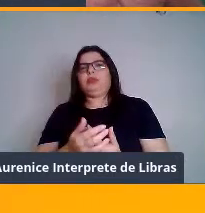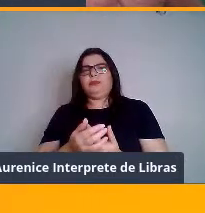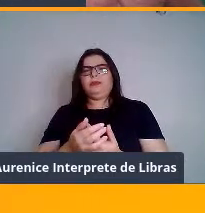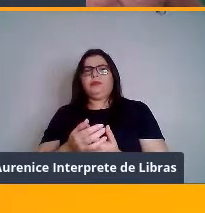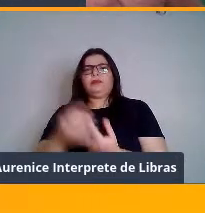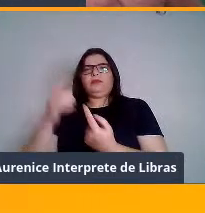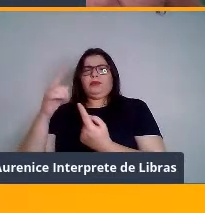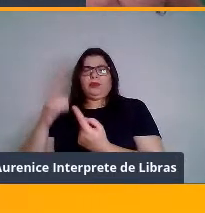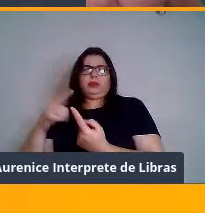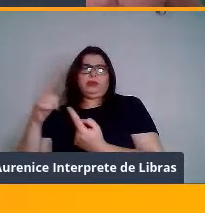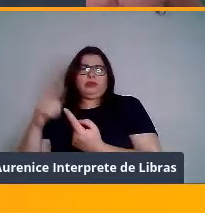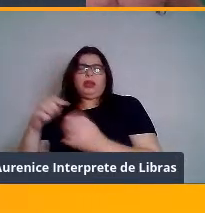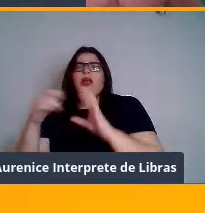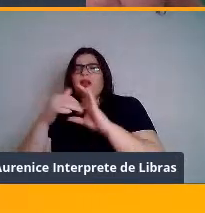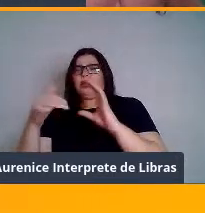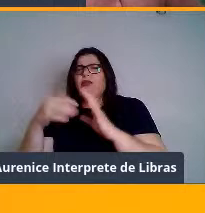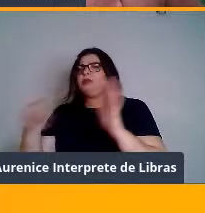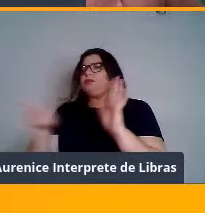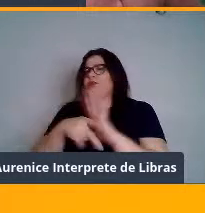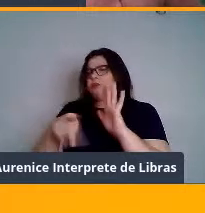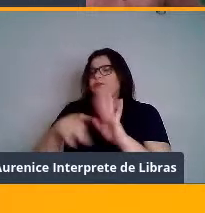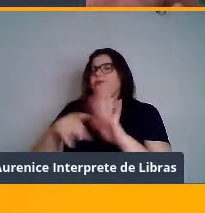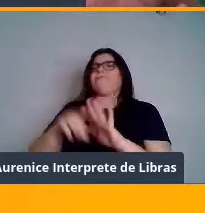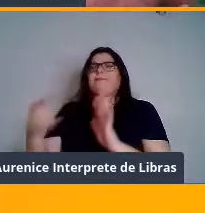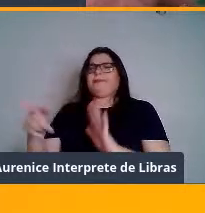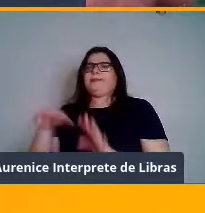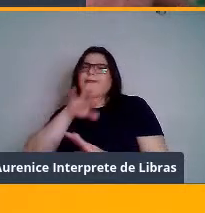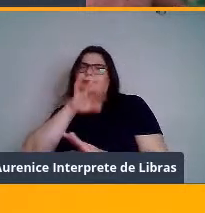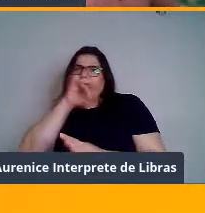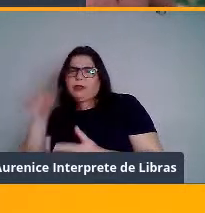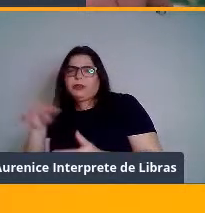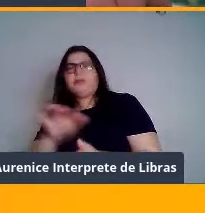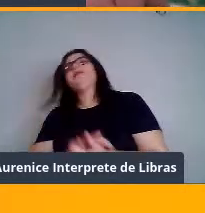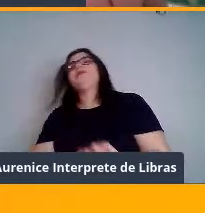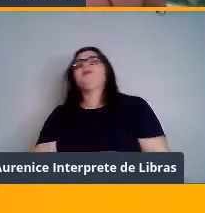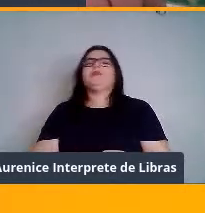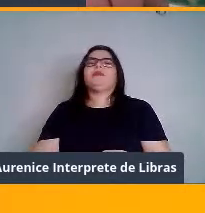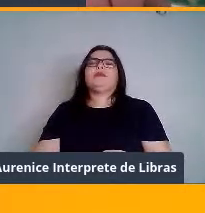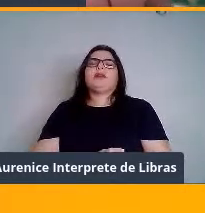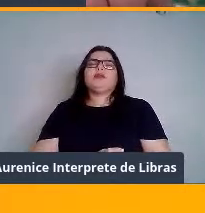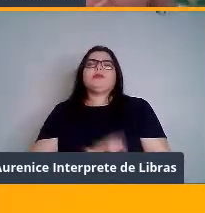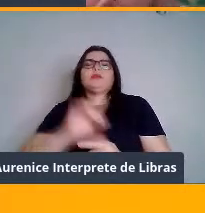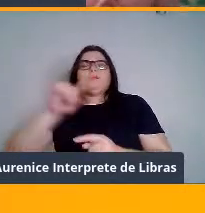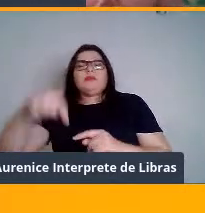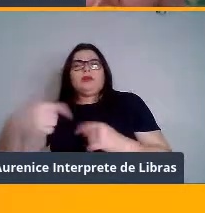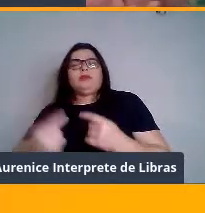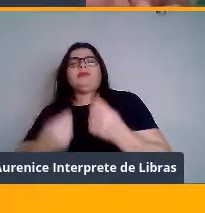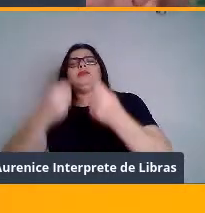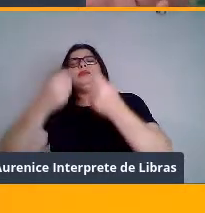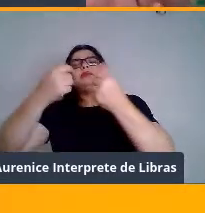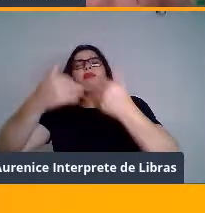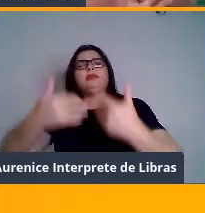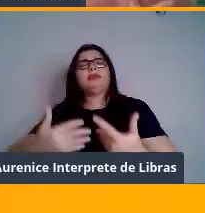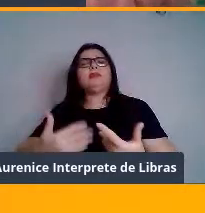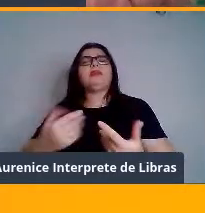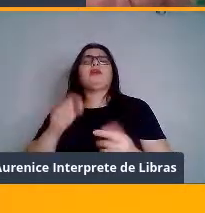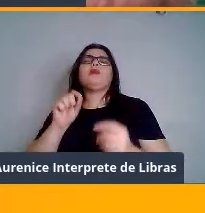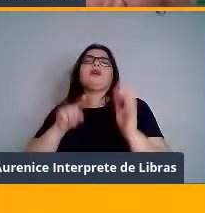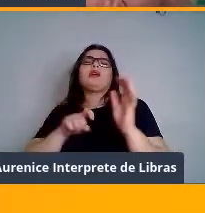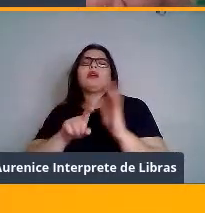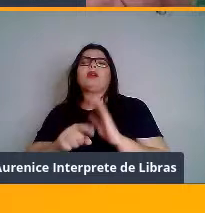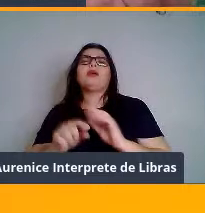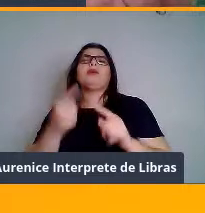organismos, tá? Bem, após explicar o que é lagarto, vamos pensar por que comunicação é